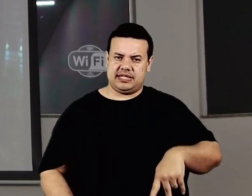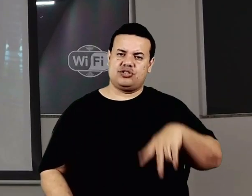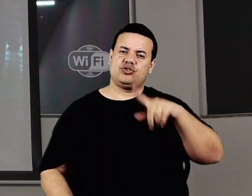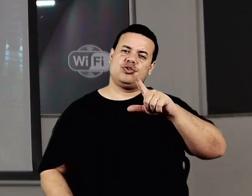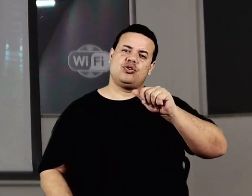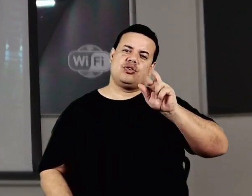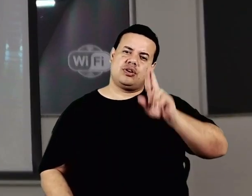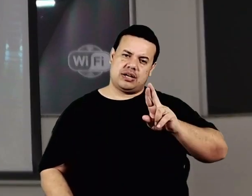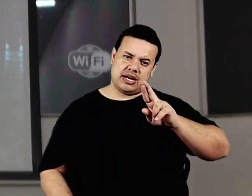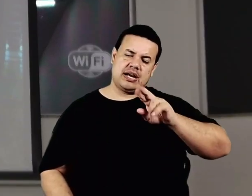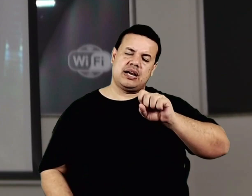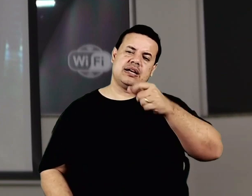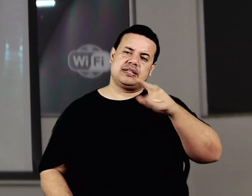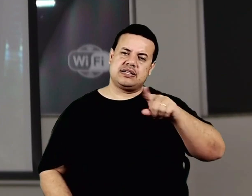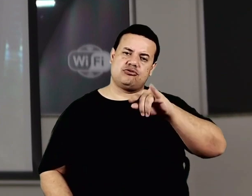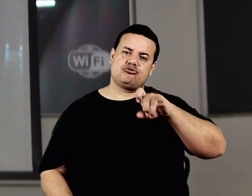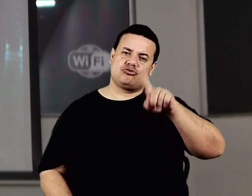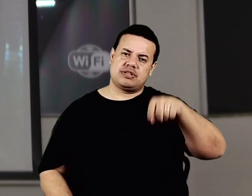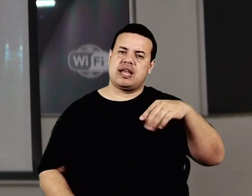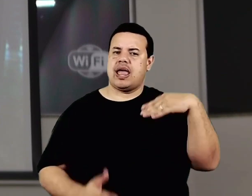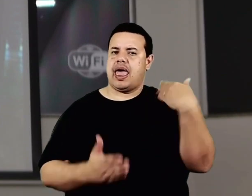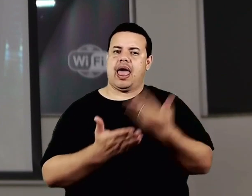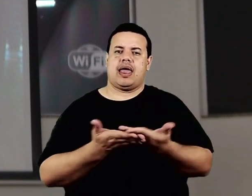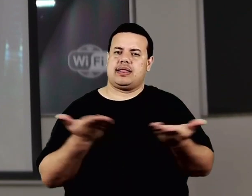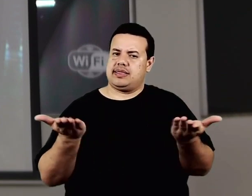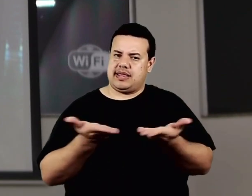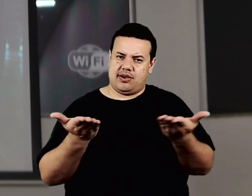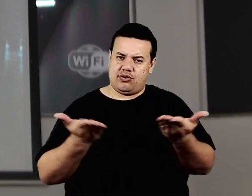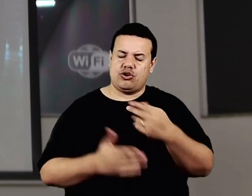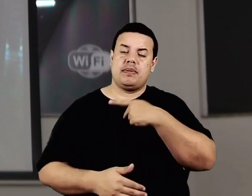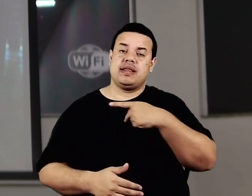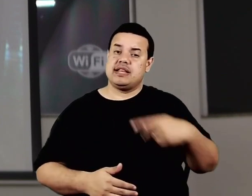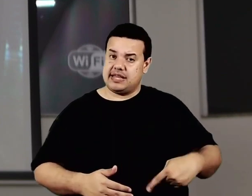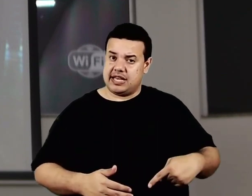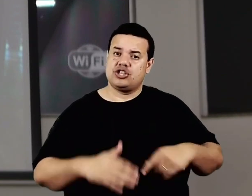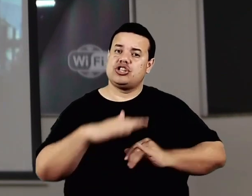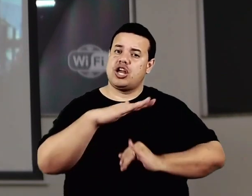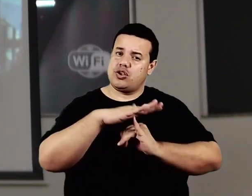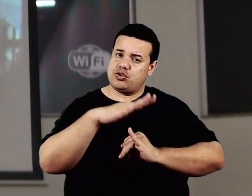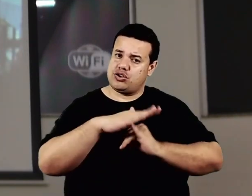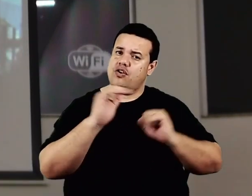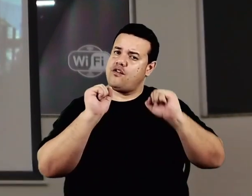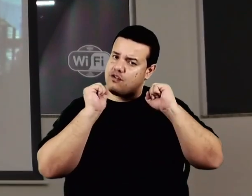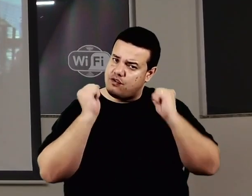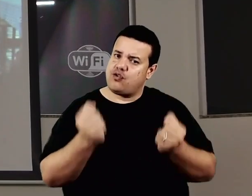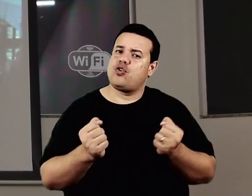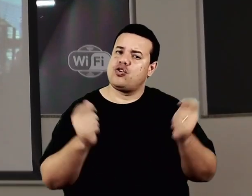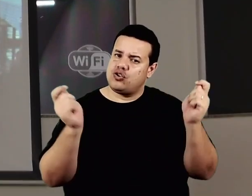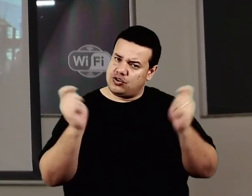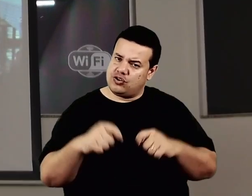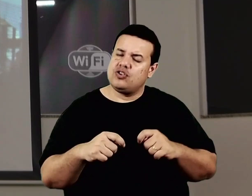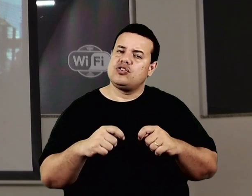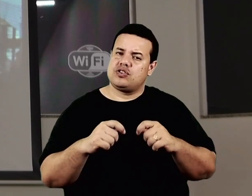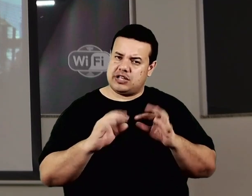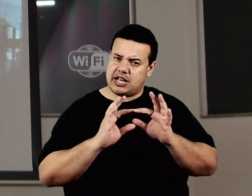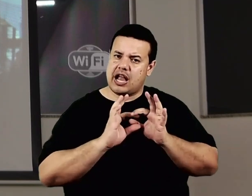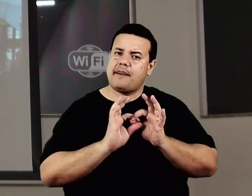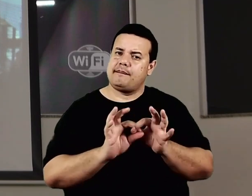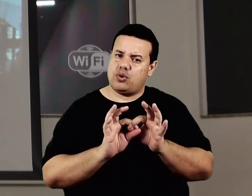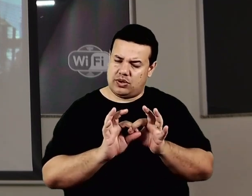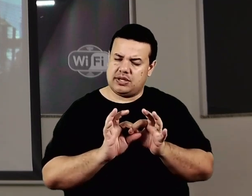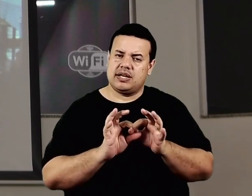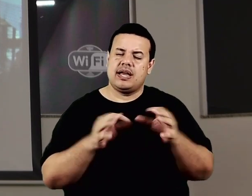hoje. Como presidente da instituição, não mede esforços para manter a integridade harmônica dos idosos residentes e a equipe de